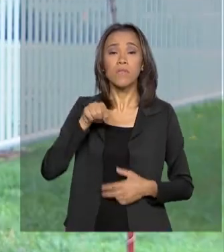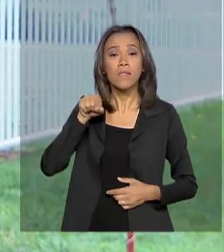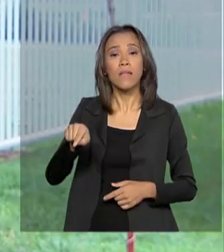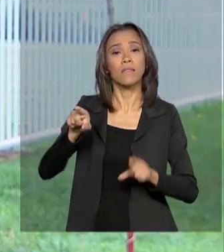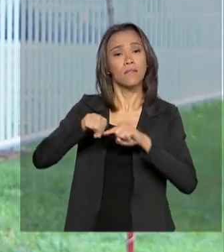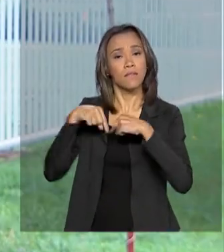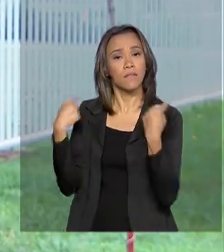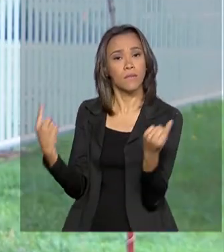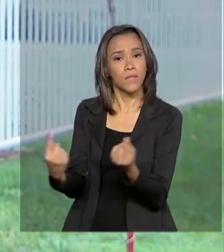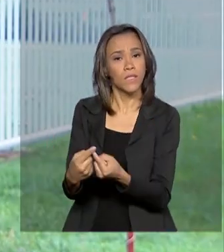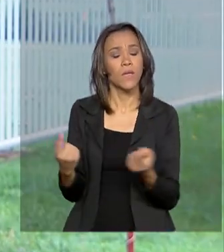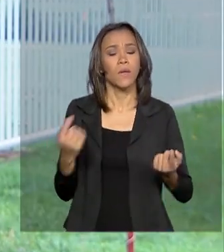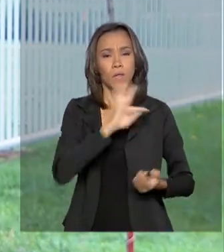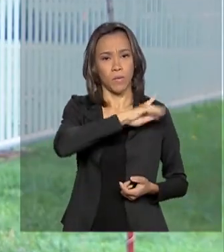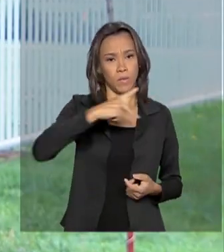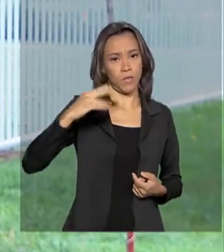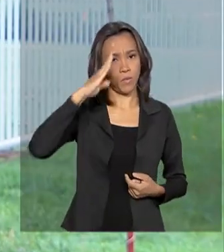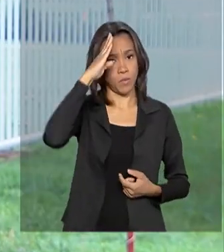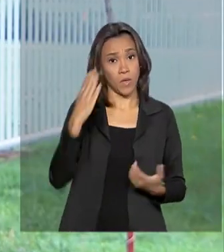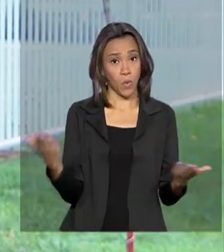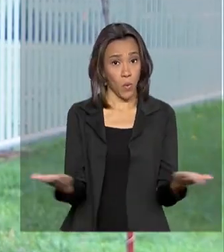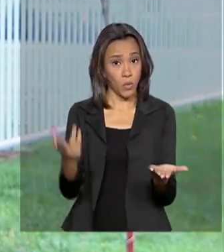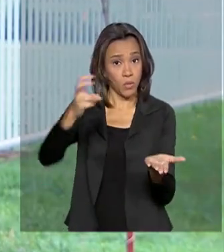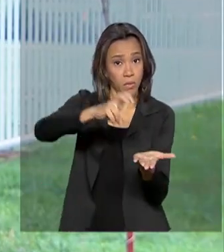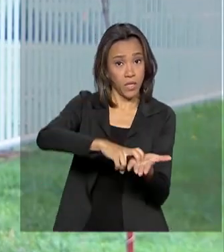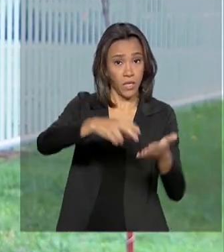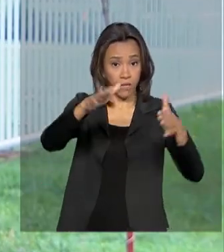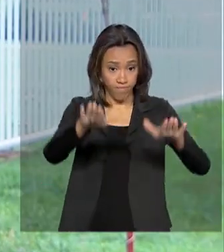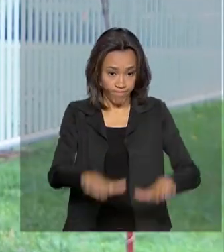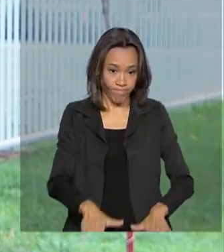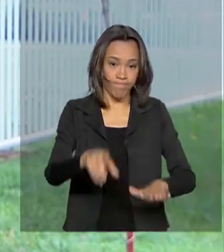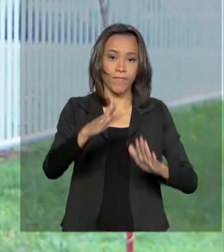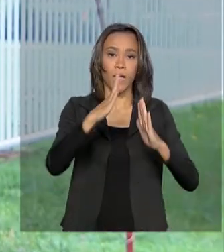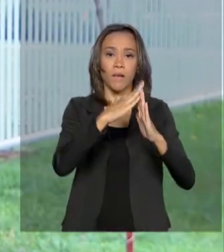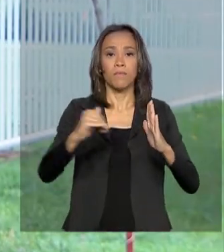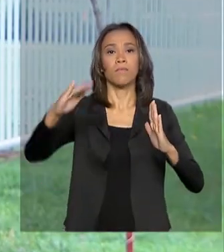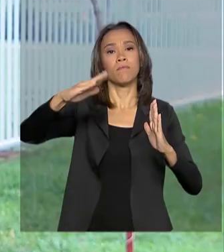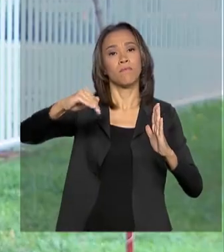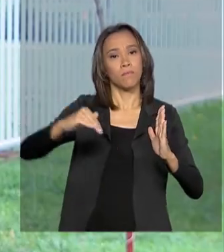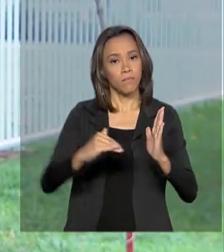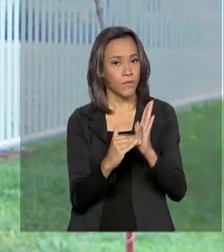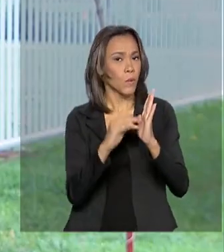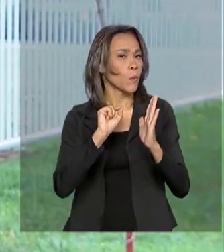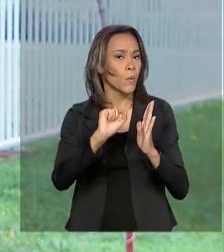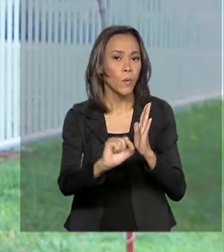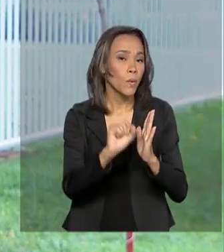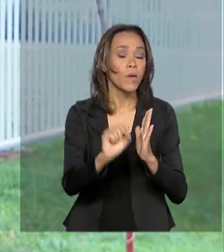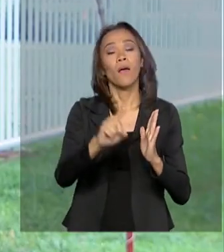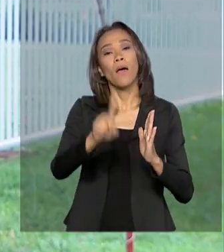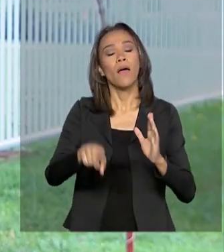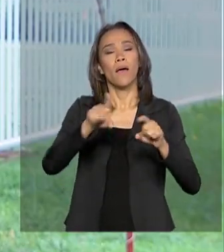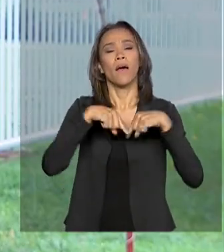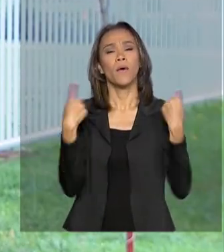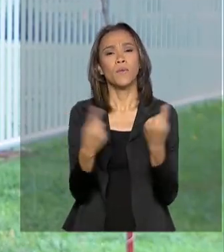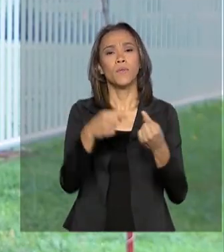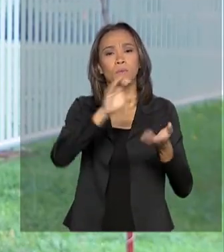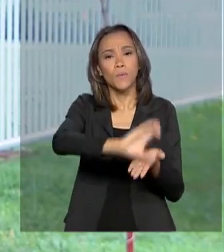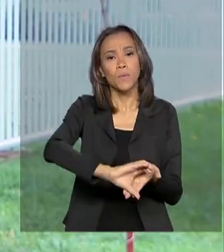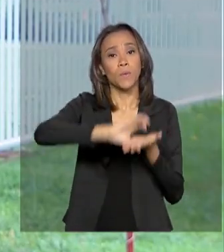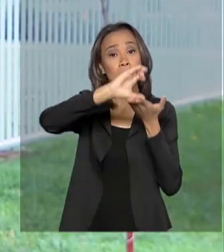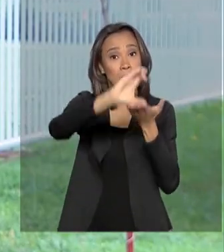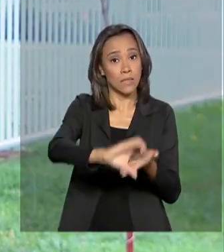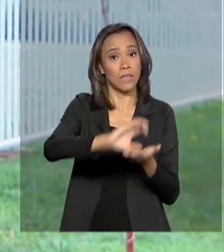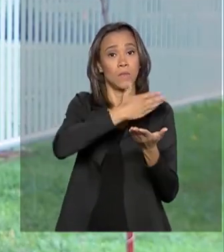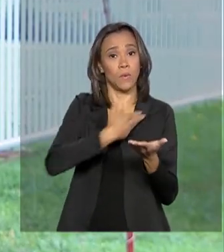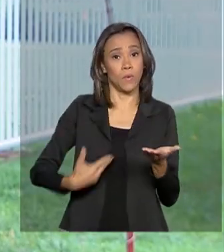Jair Bolsonaro passa a manhã dessa terça-feira aqui no Palácio da Alvorada. É a reunião do Conselho de Governo, a primeira que